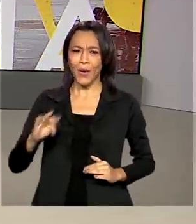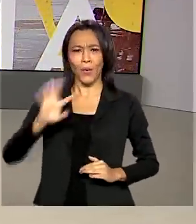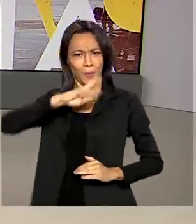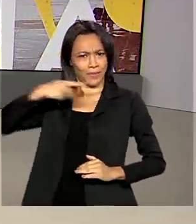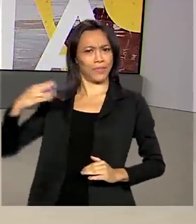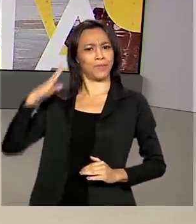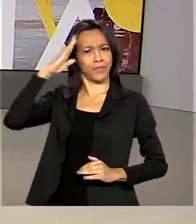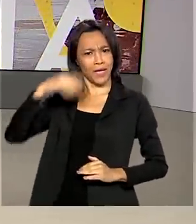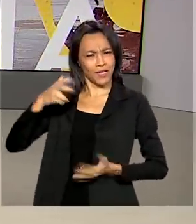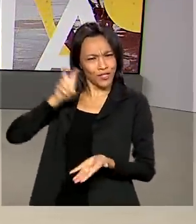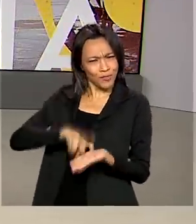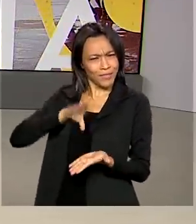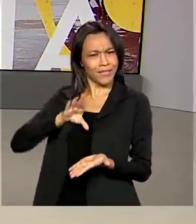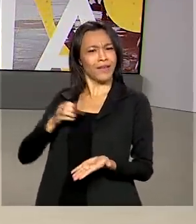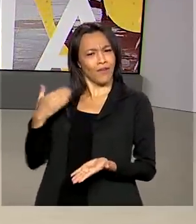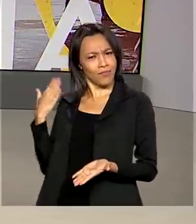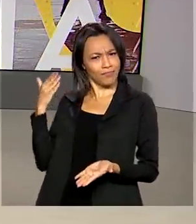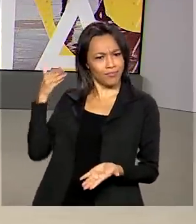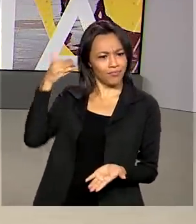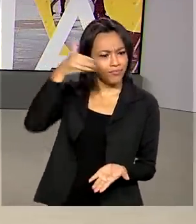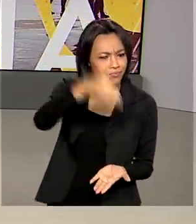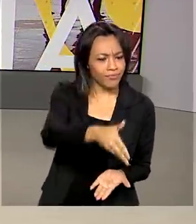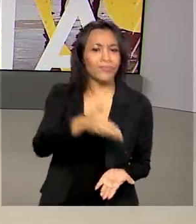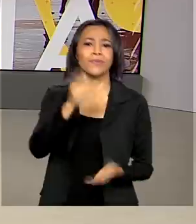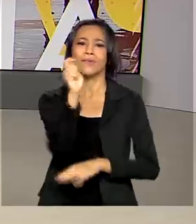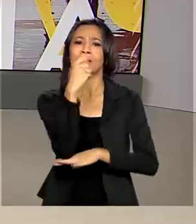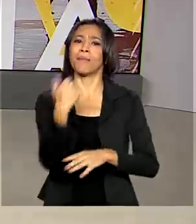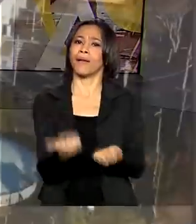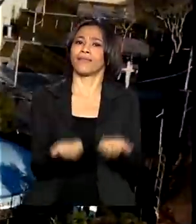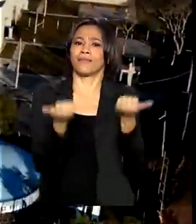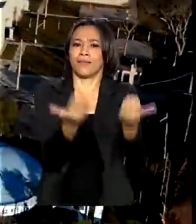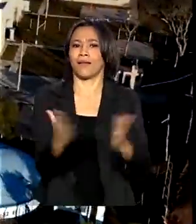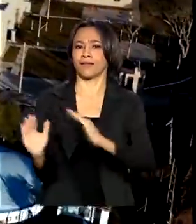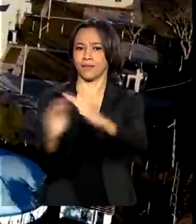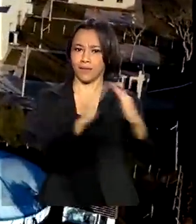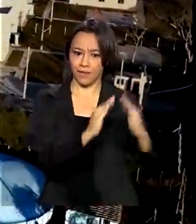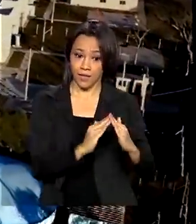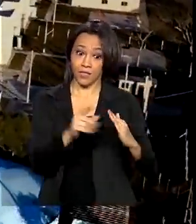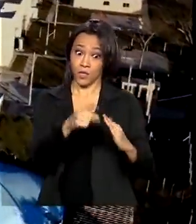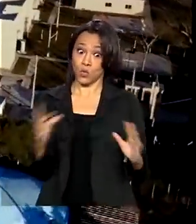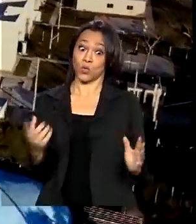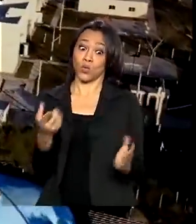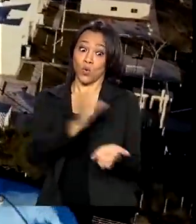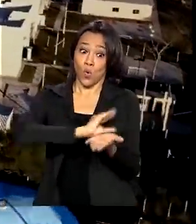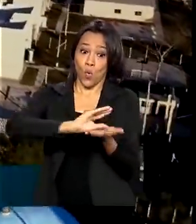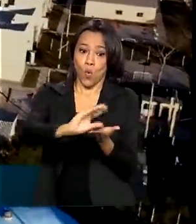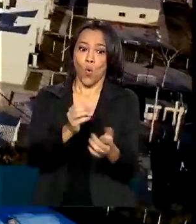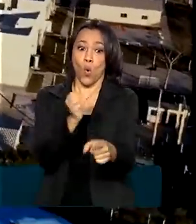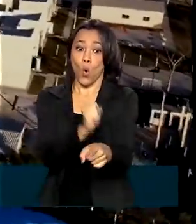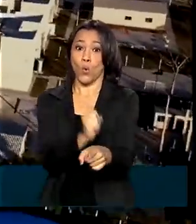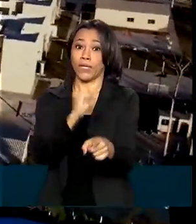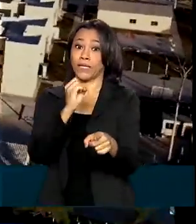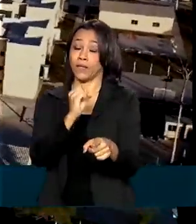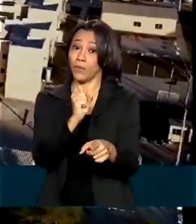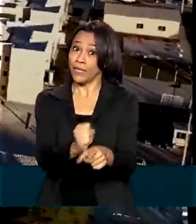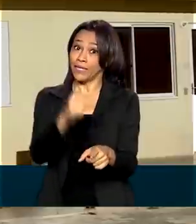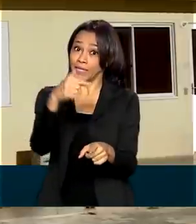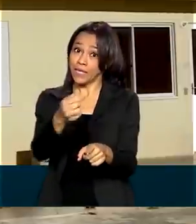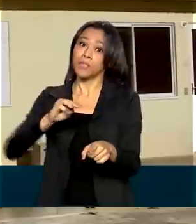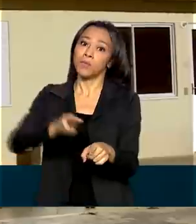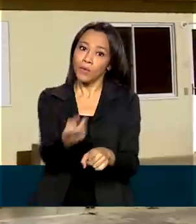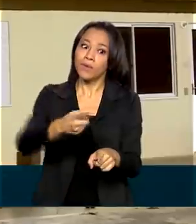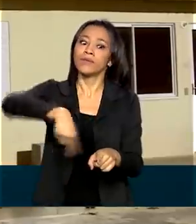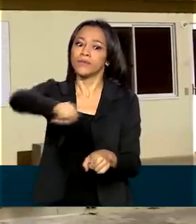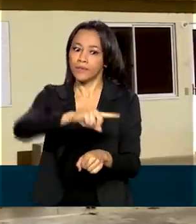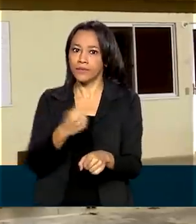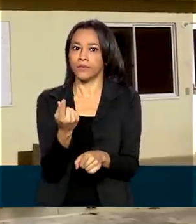cedo para a cidade gaúcha para entregar as moradias. O investimento foi de 87 milhões de reais do Programa de Habitação